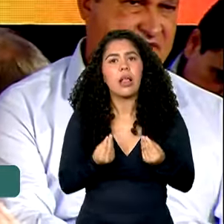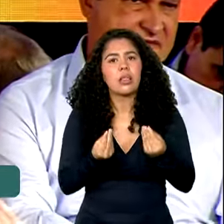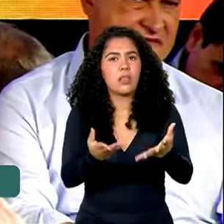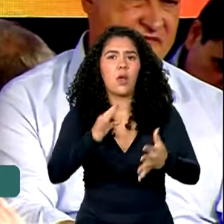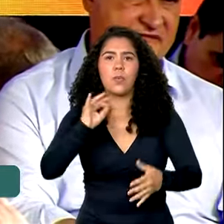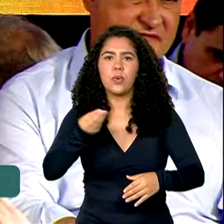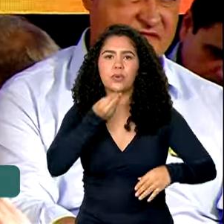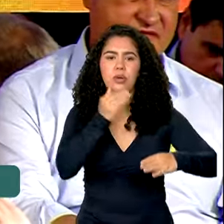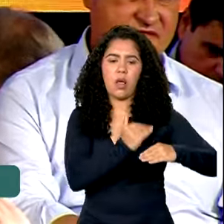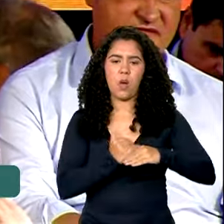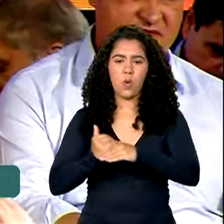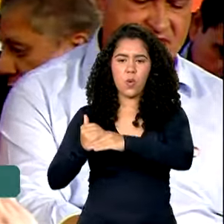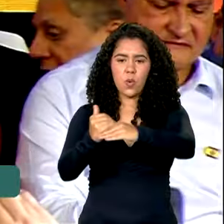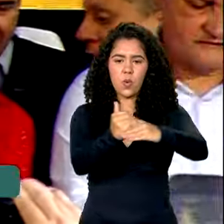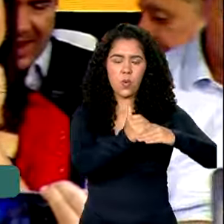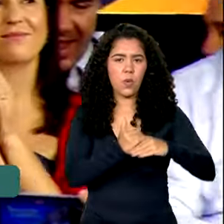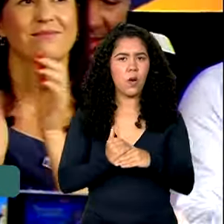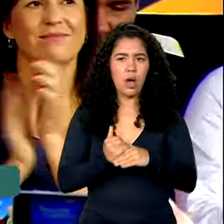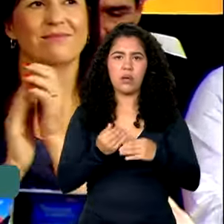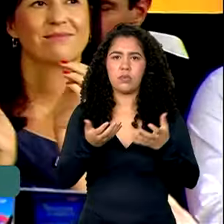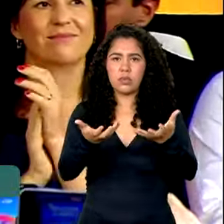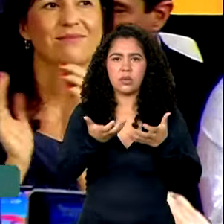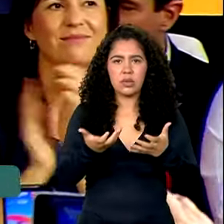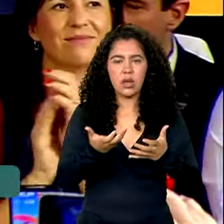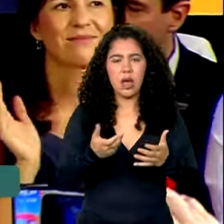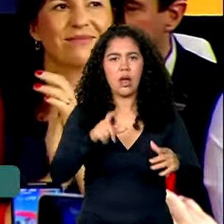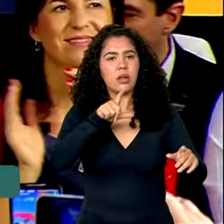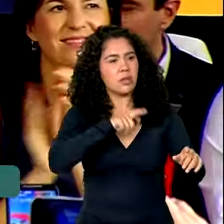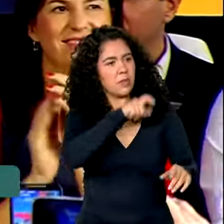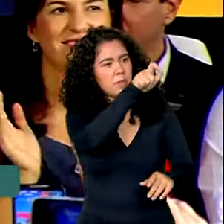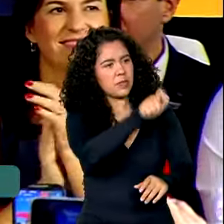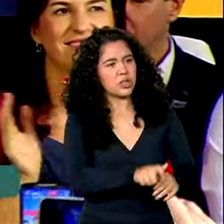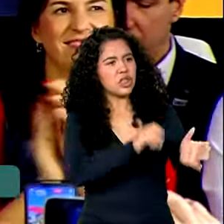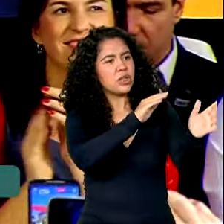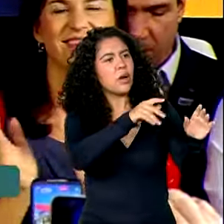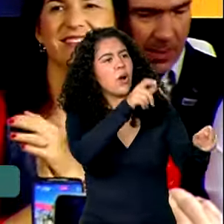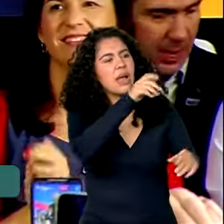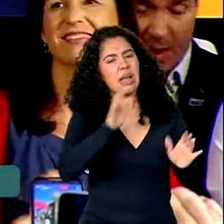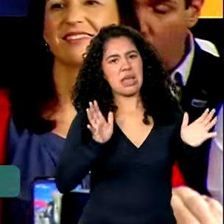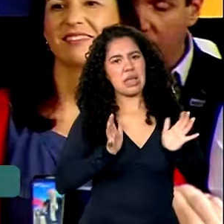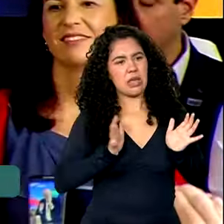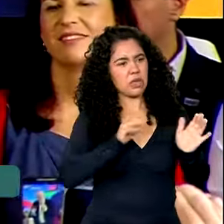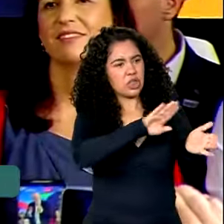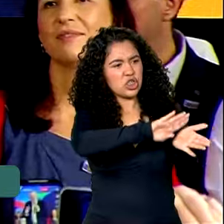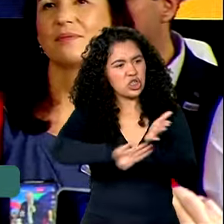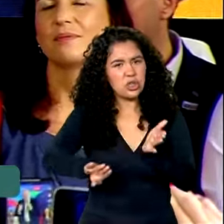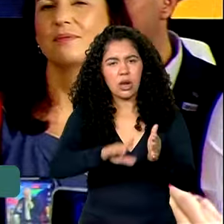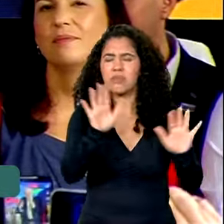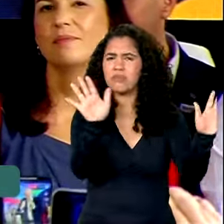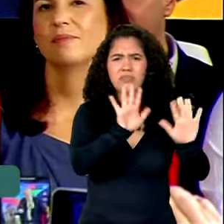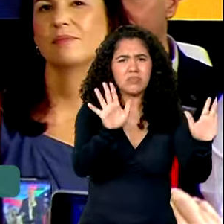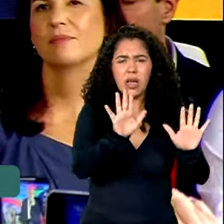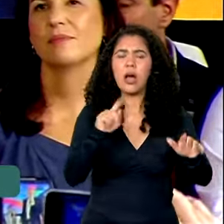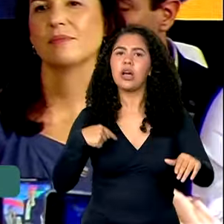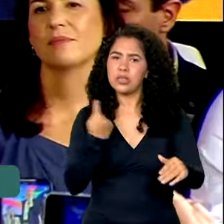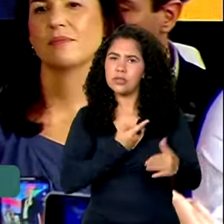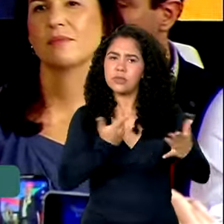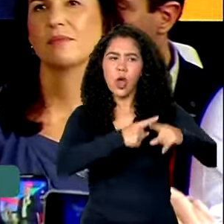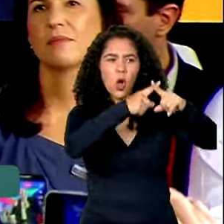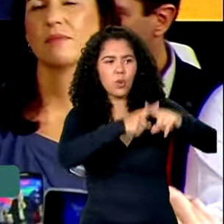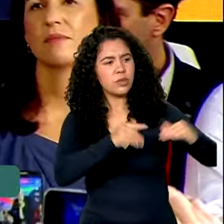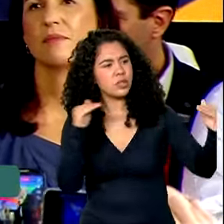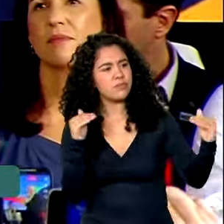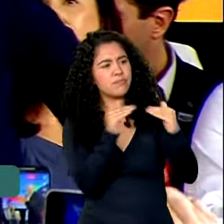O nosso filho não quer tirar o rico da universidade. A gente quer ter o direito de competir com ele no vestibular,